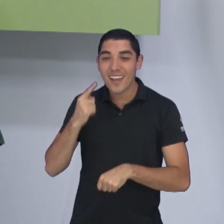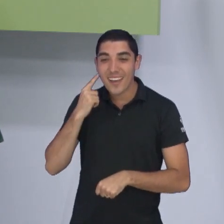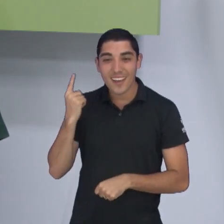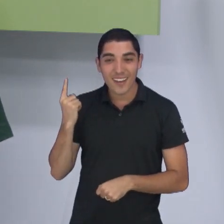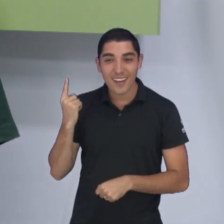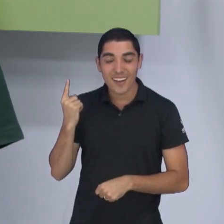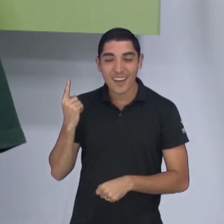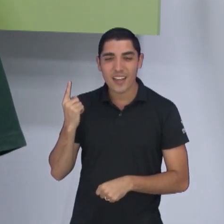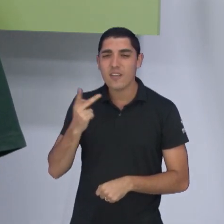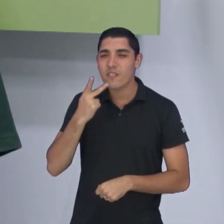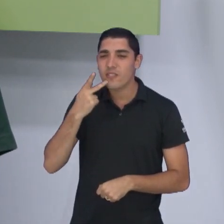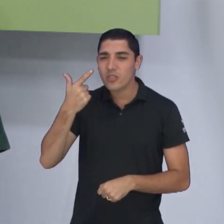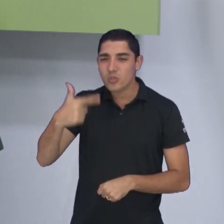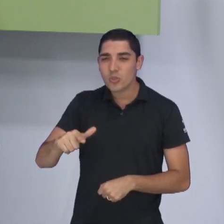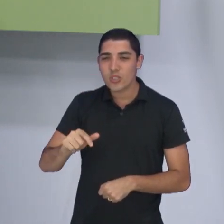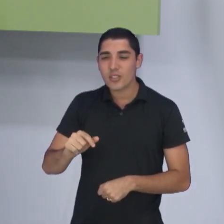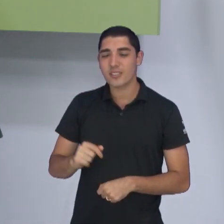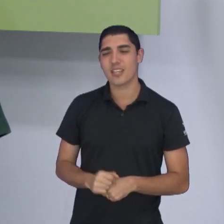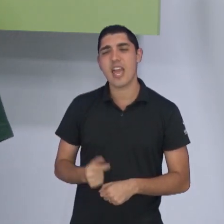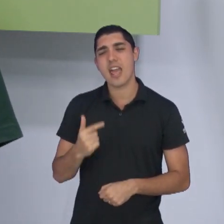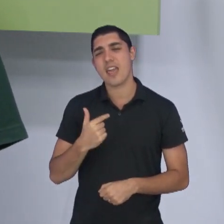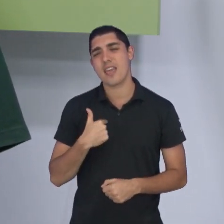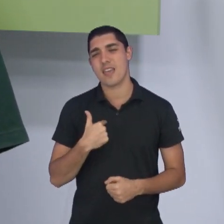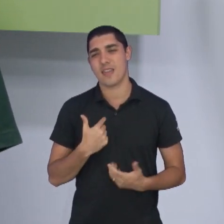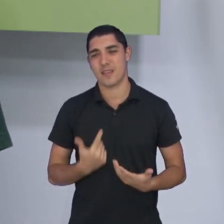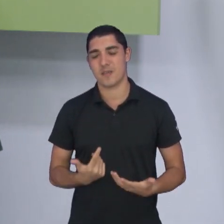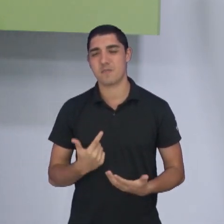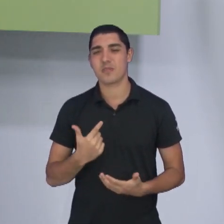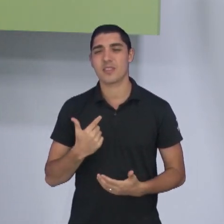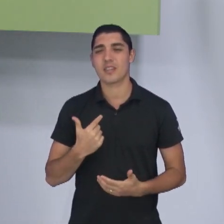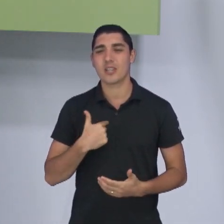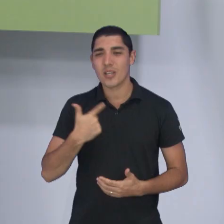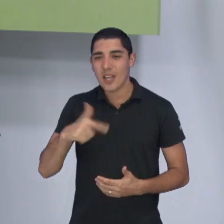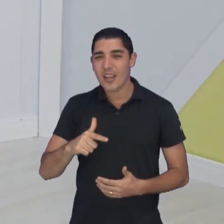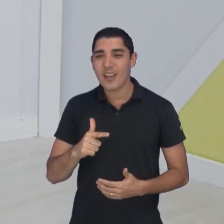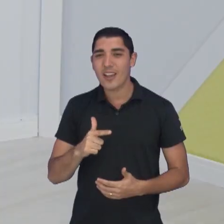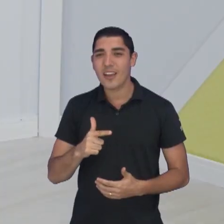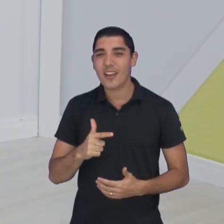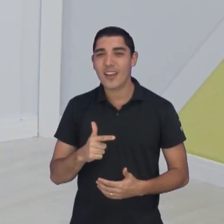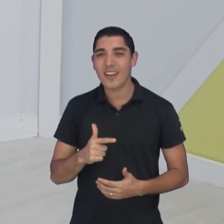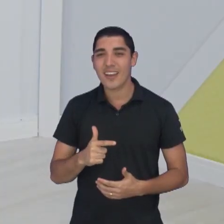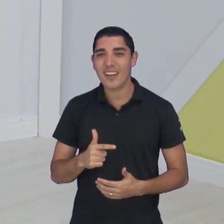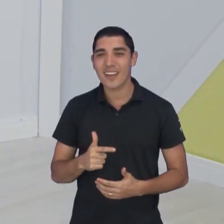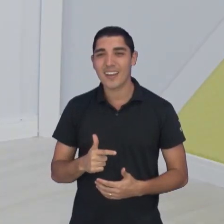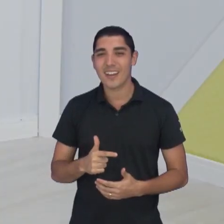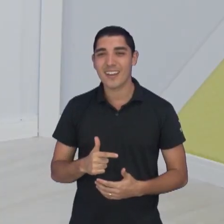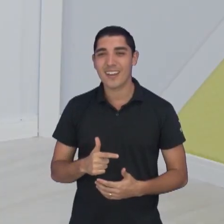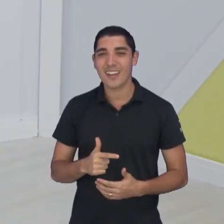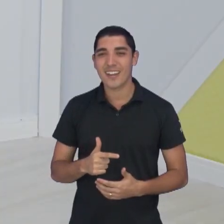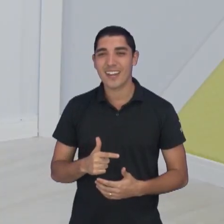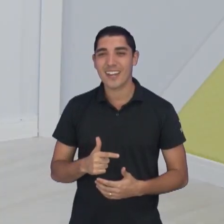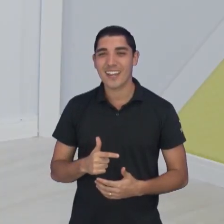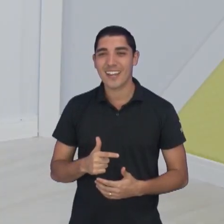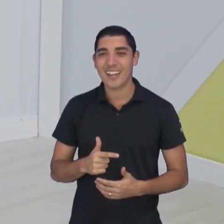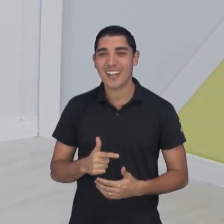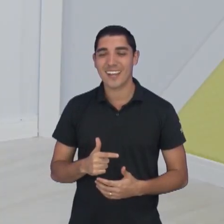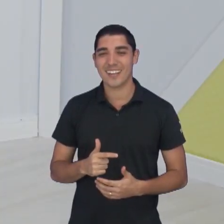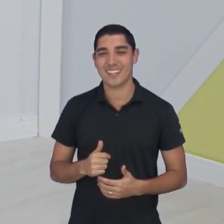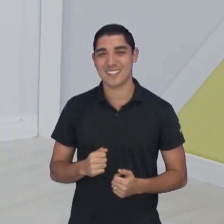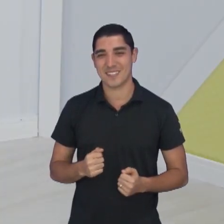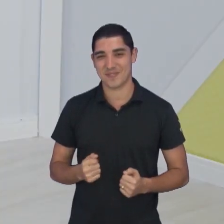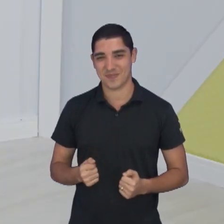morrer. Ô, Léo, o que você falou aí, Léo? de cair. Matheus, foi aqui, Matheus. Vem cá. Só isso. Vontade de cair aqui.